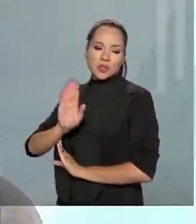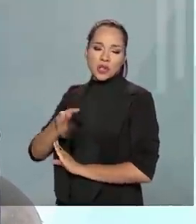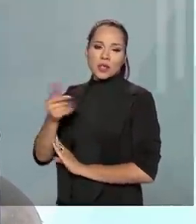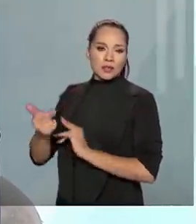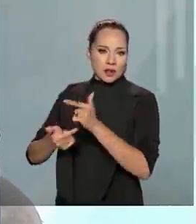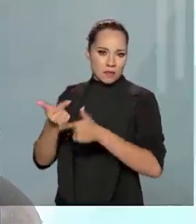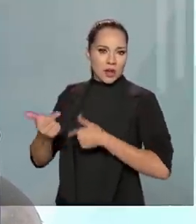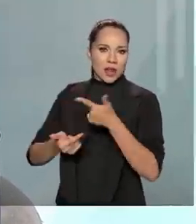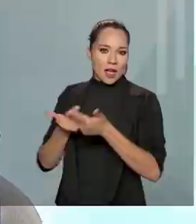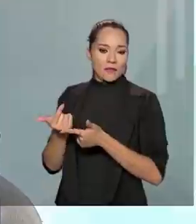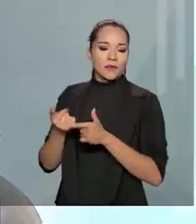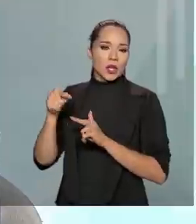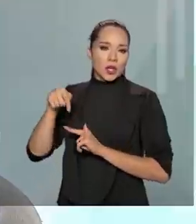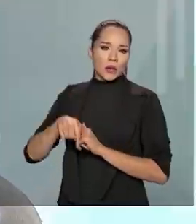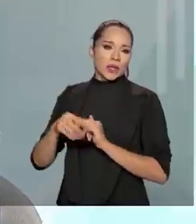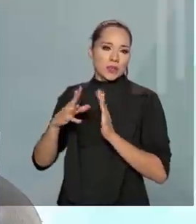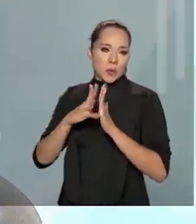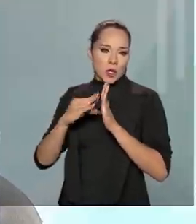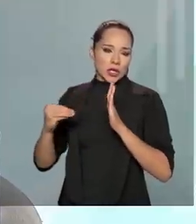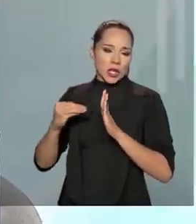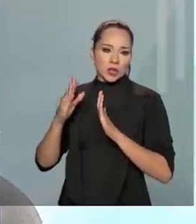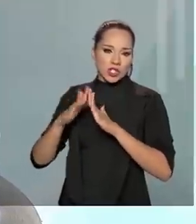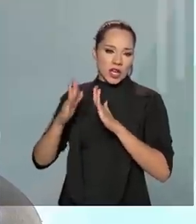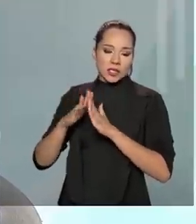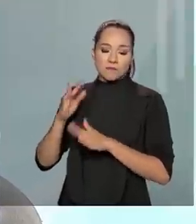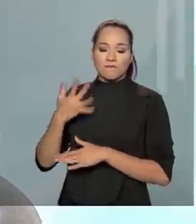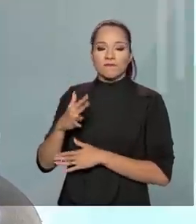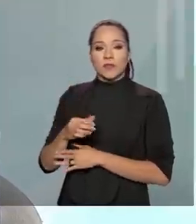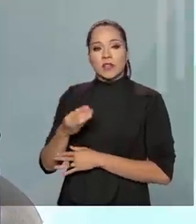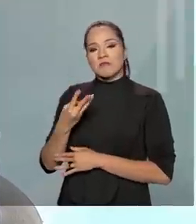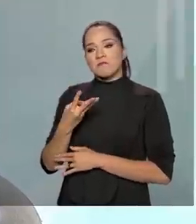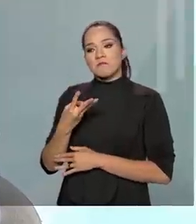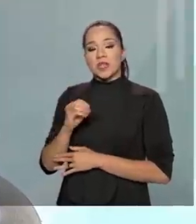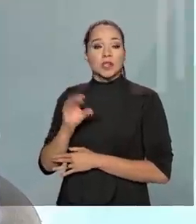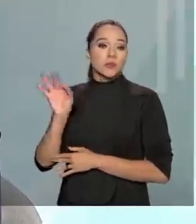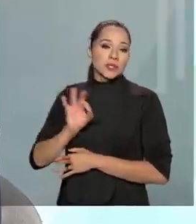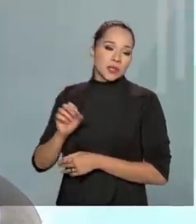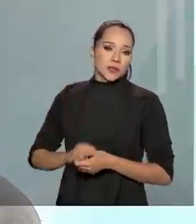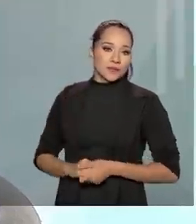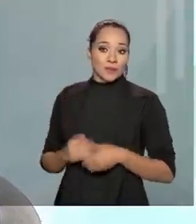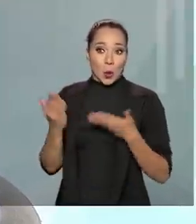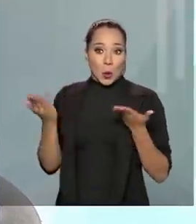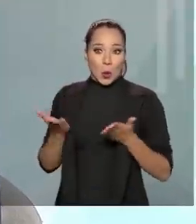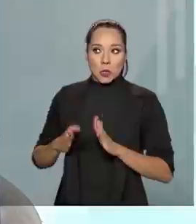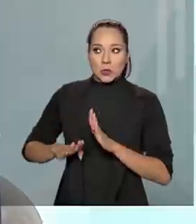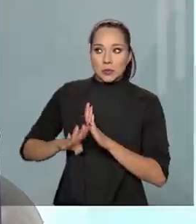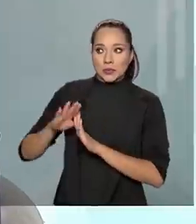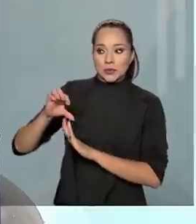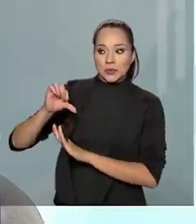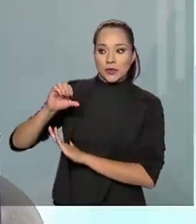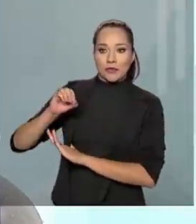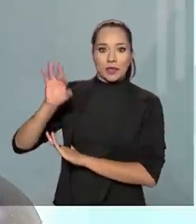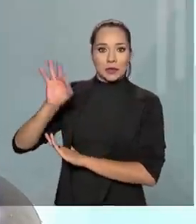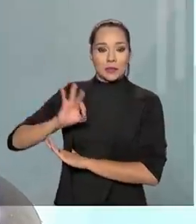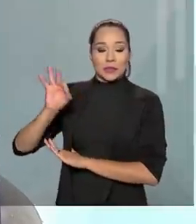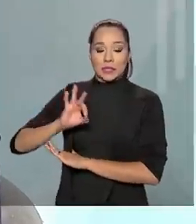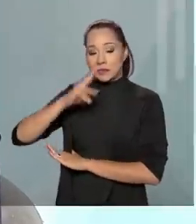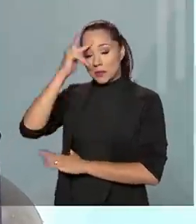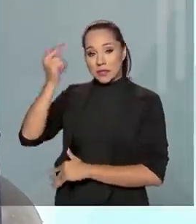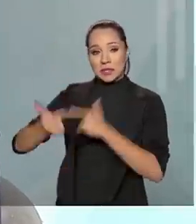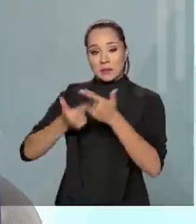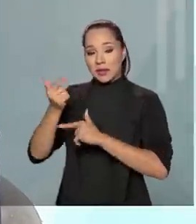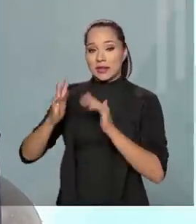com esse modelo, cerca de 20% a 30% do seu efetivo. Hoje nós fomos a 90 e poucos por cento trabalhando de casa.